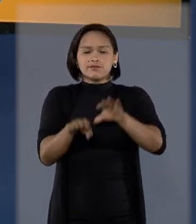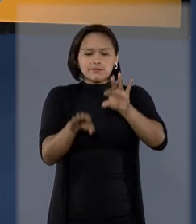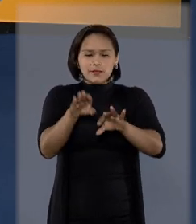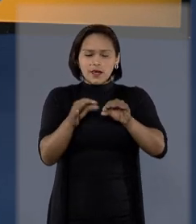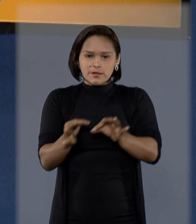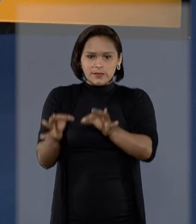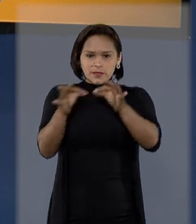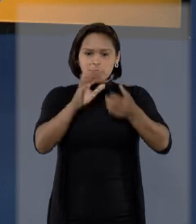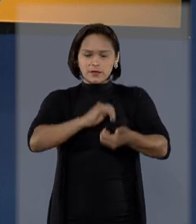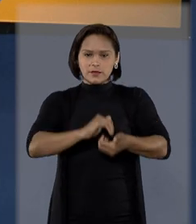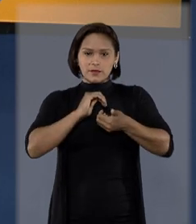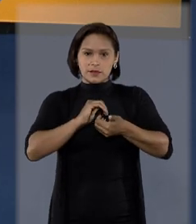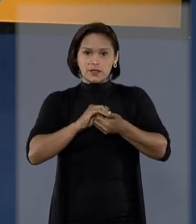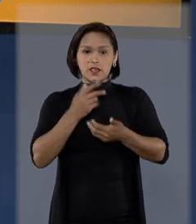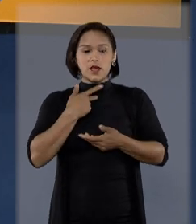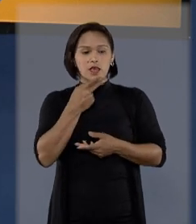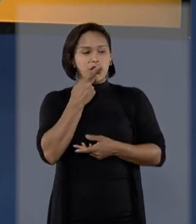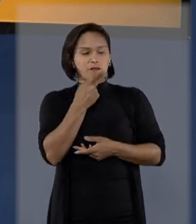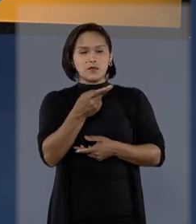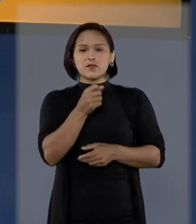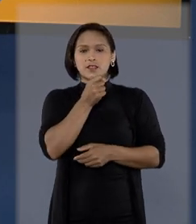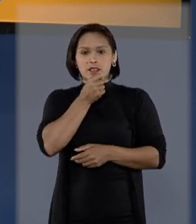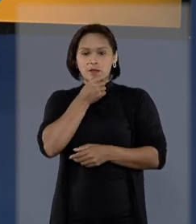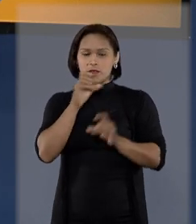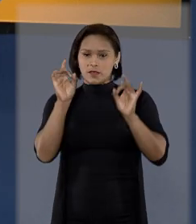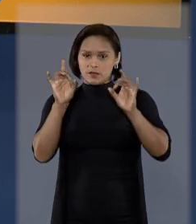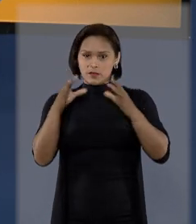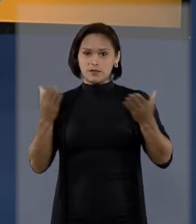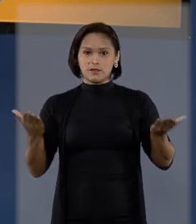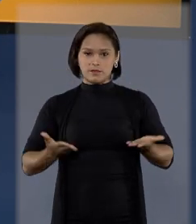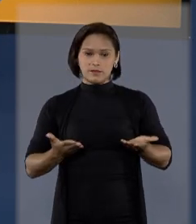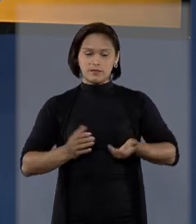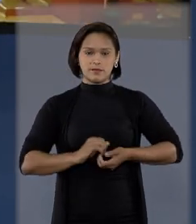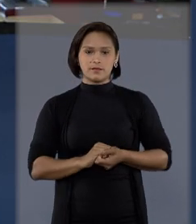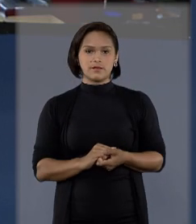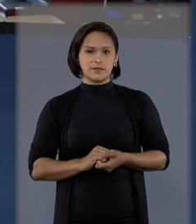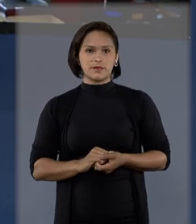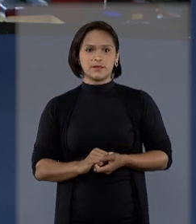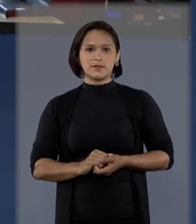por parte da corte. É o que vamos ver na reportagem especial de hoje.